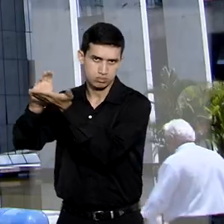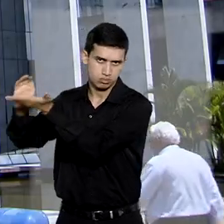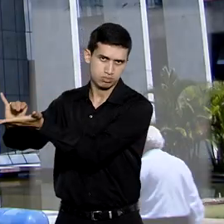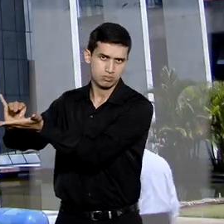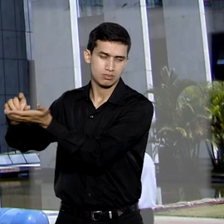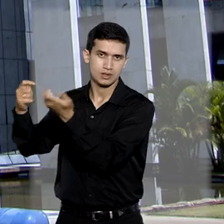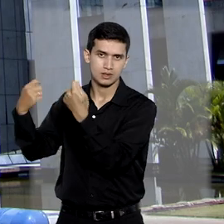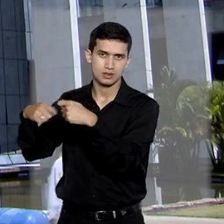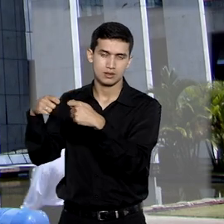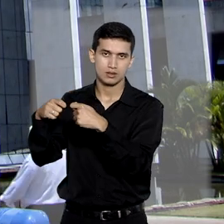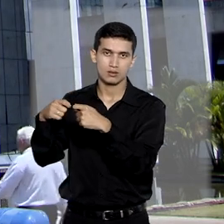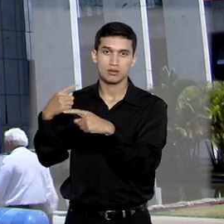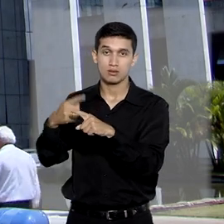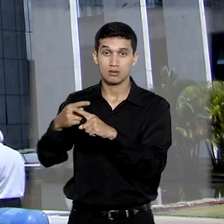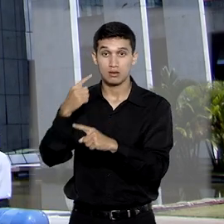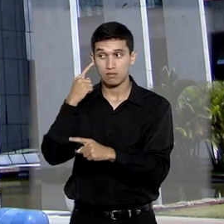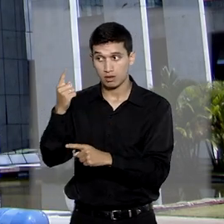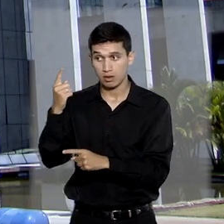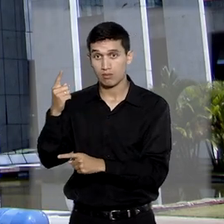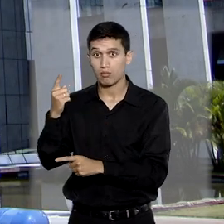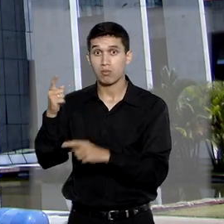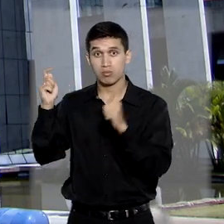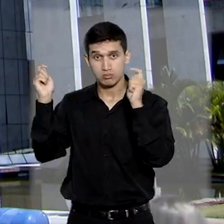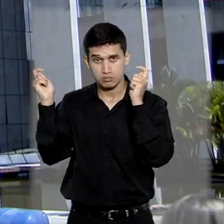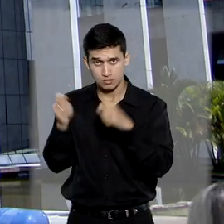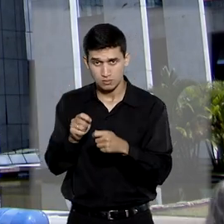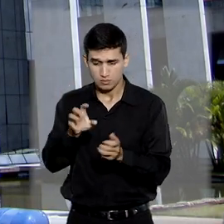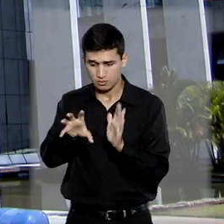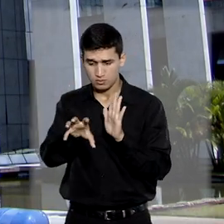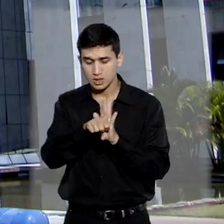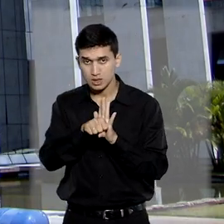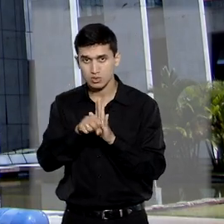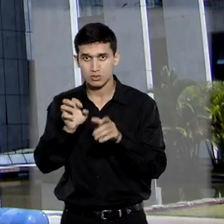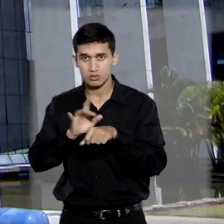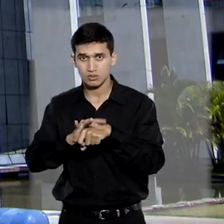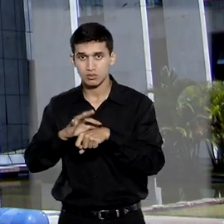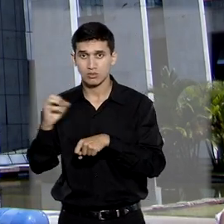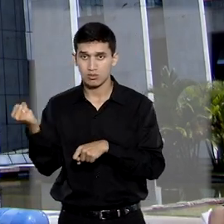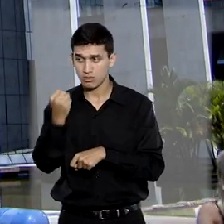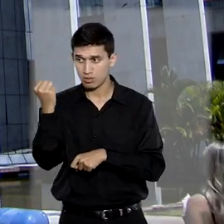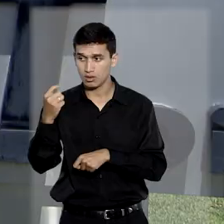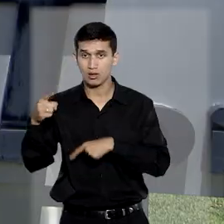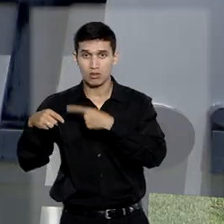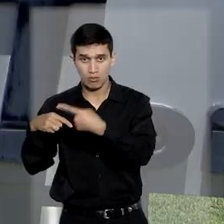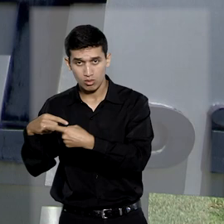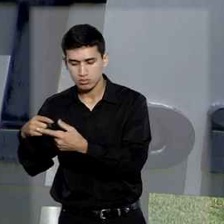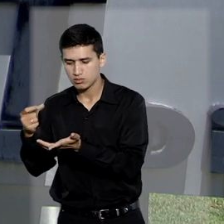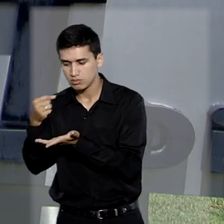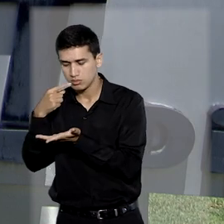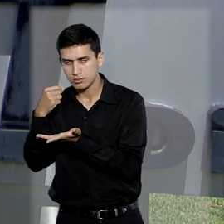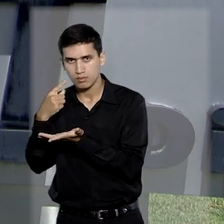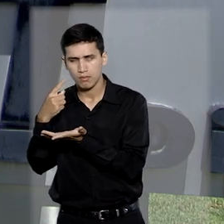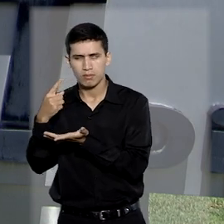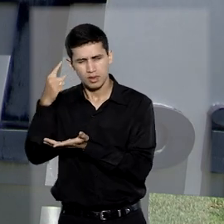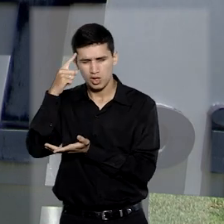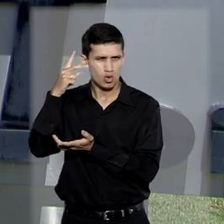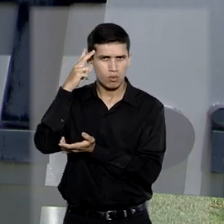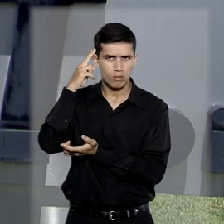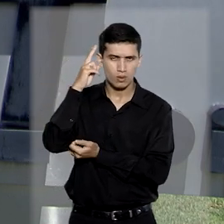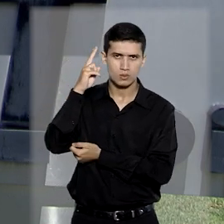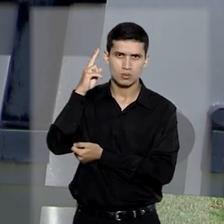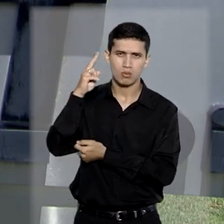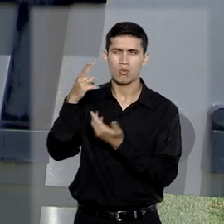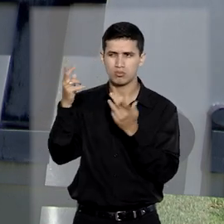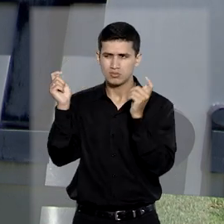por considerar que a possibilidade de contrair uma doença grave após tomar o analgésico não poderia ser considerada